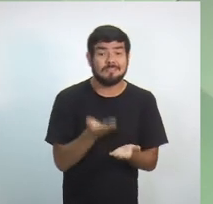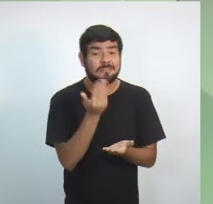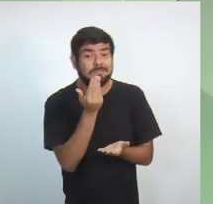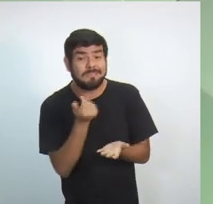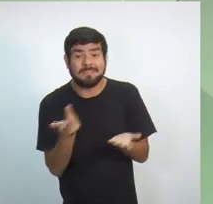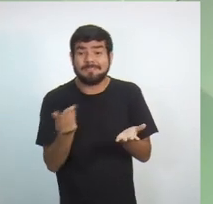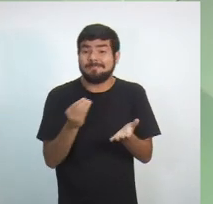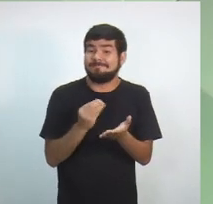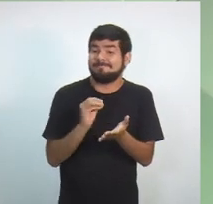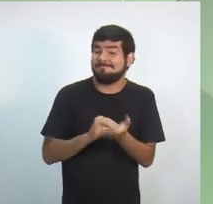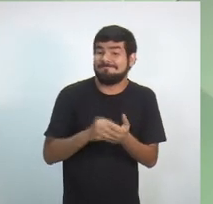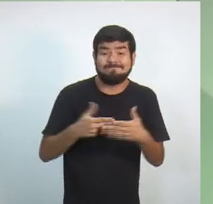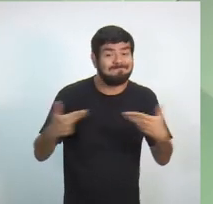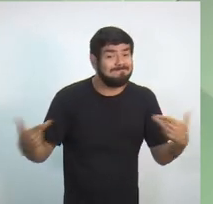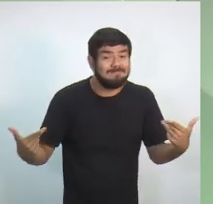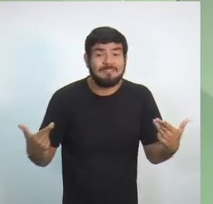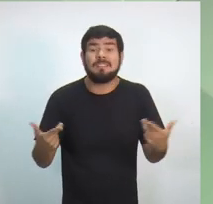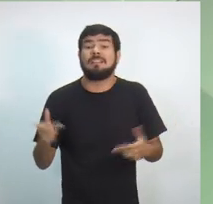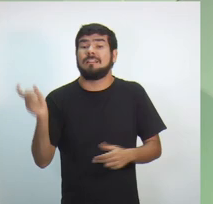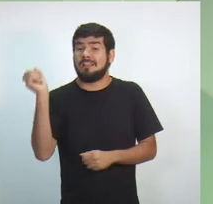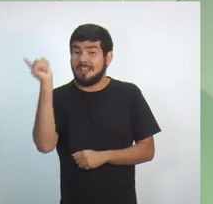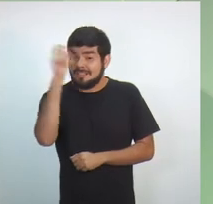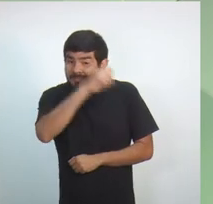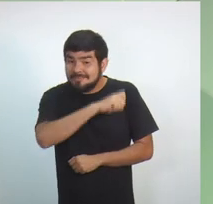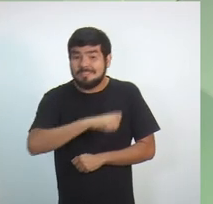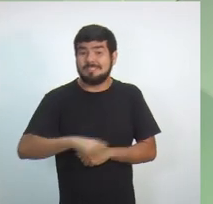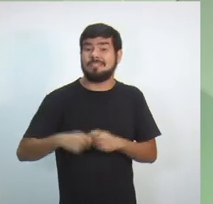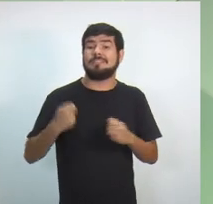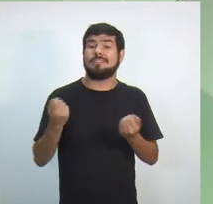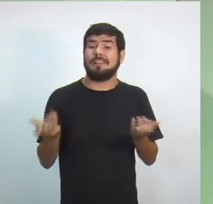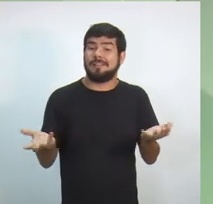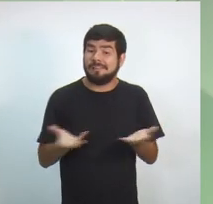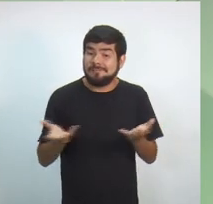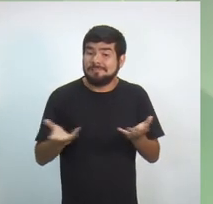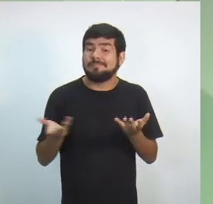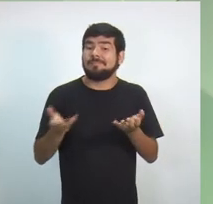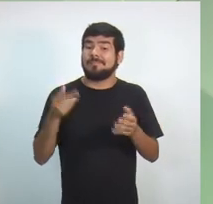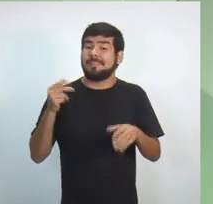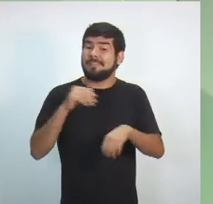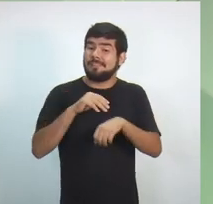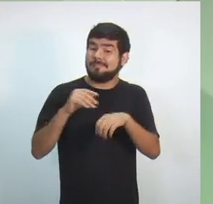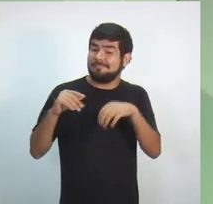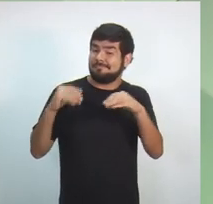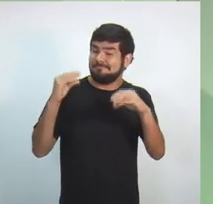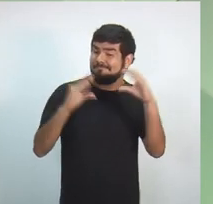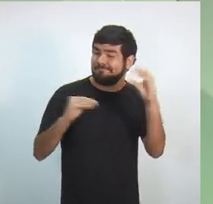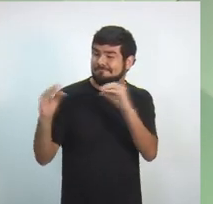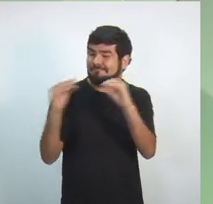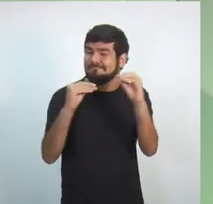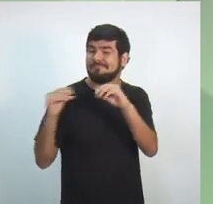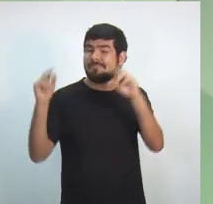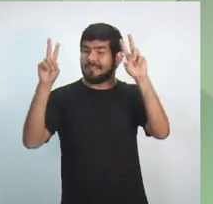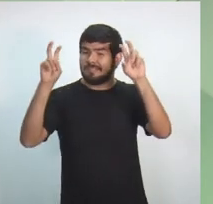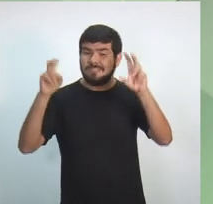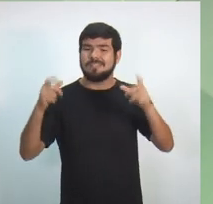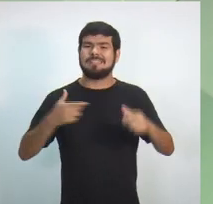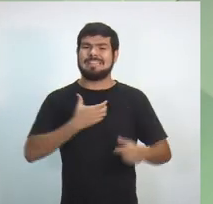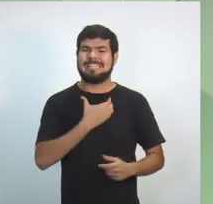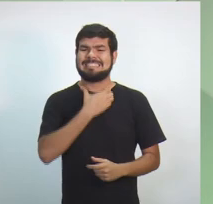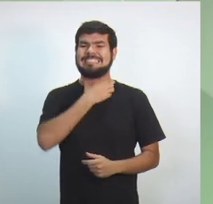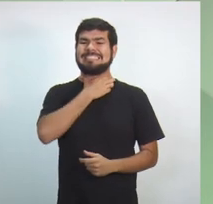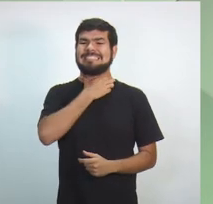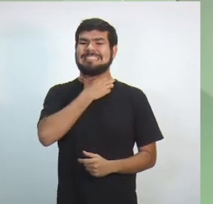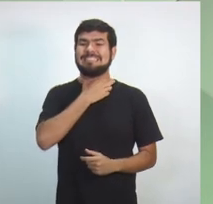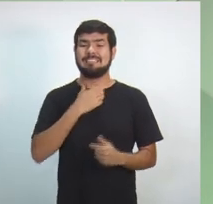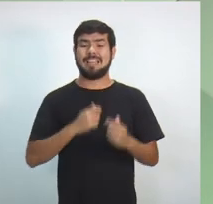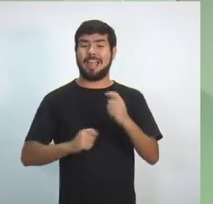seus filhos. É um número inexpressivo e a gente não tinha como deixar de conversar sobre isso. Toda essa crise política, toda essa crise